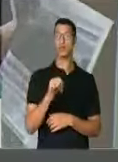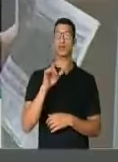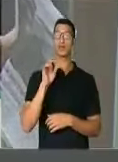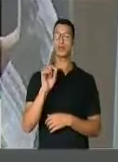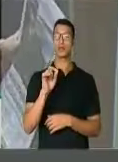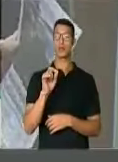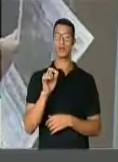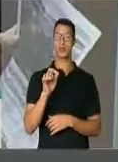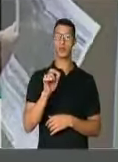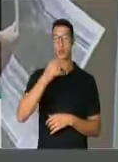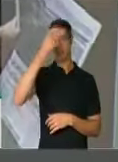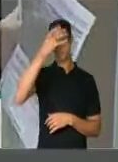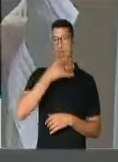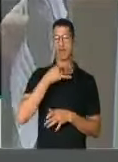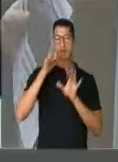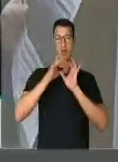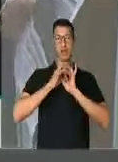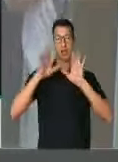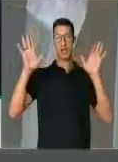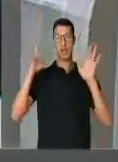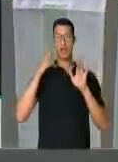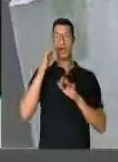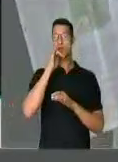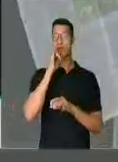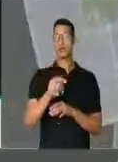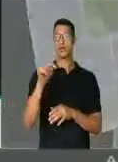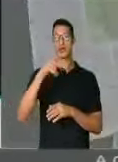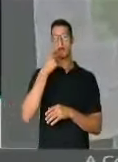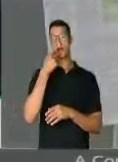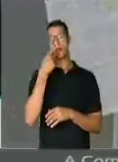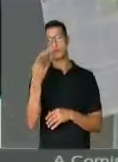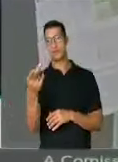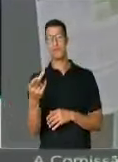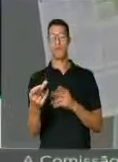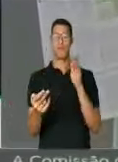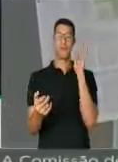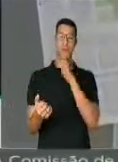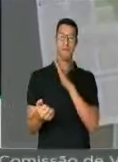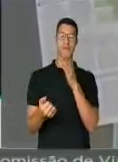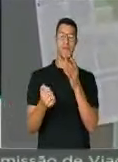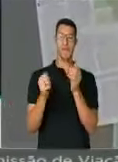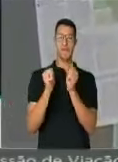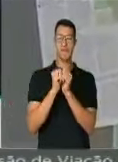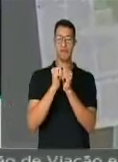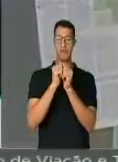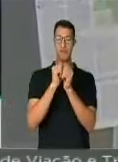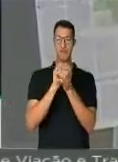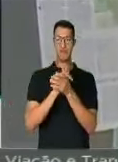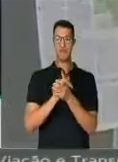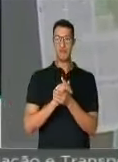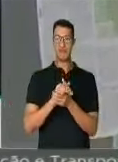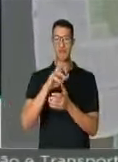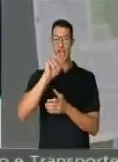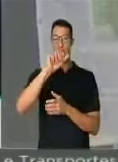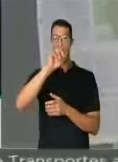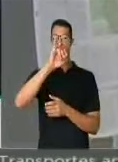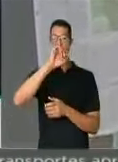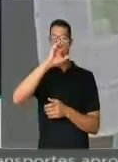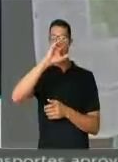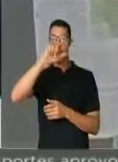de perfil liberal, para não dizer que aqui fala um radical